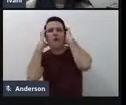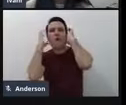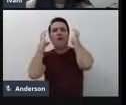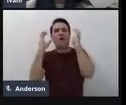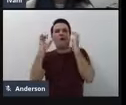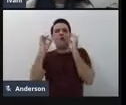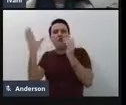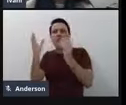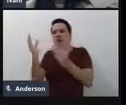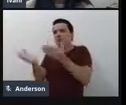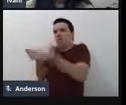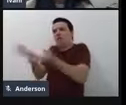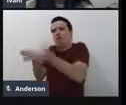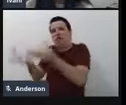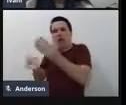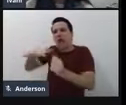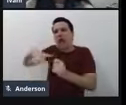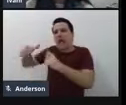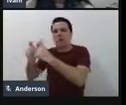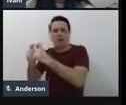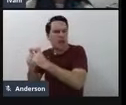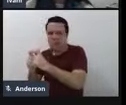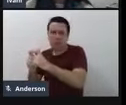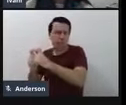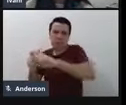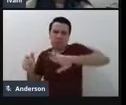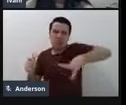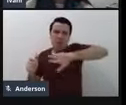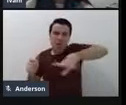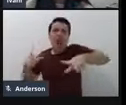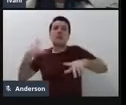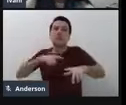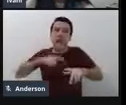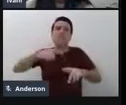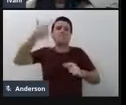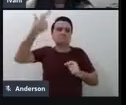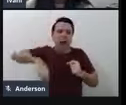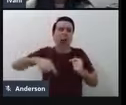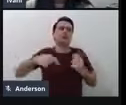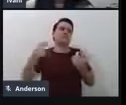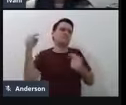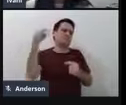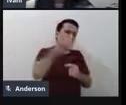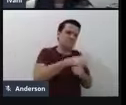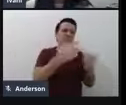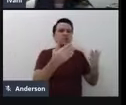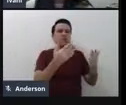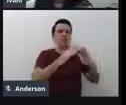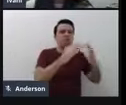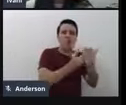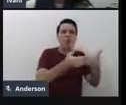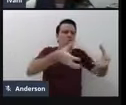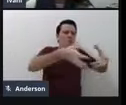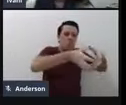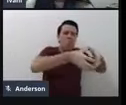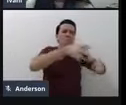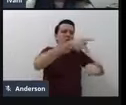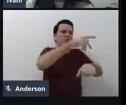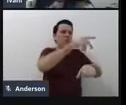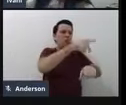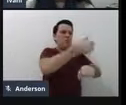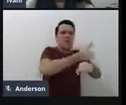terapeuta ocupacional. Pertence, então, a um grupo coletivo de pessoas que, junto com esse usuário, vai